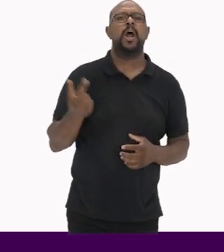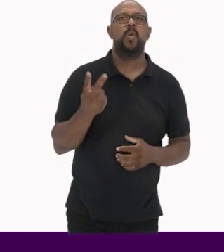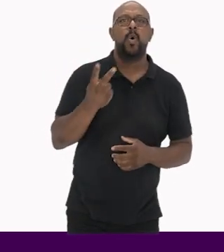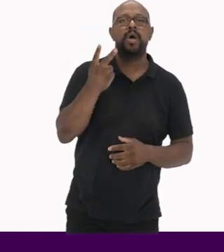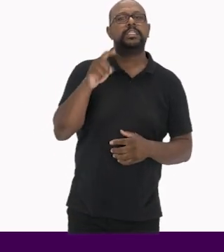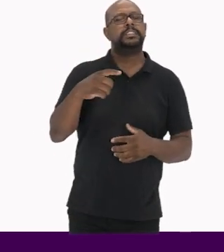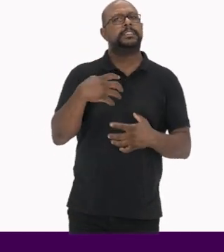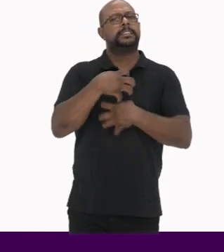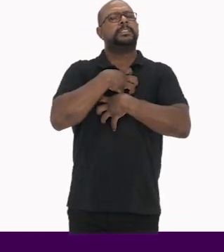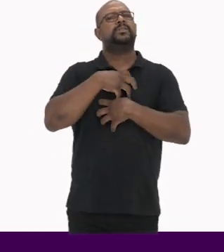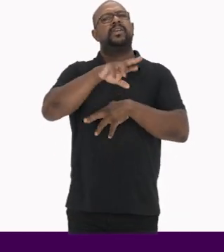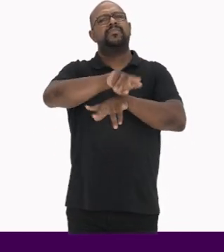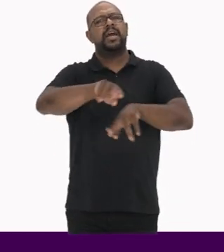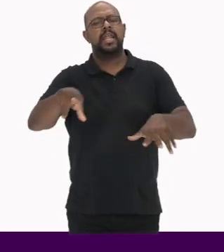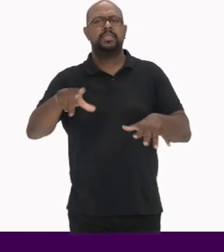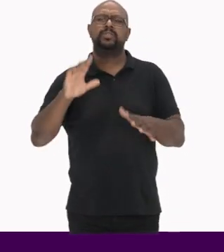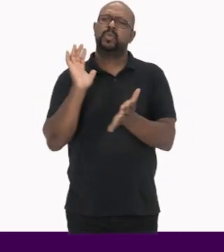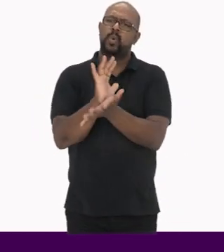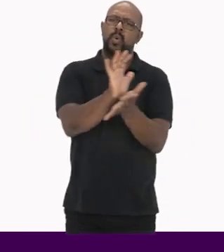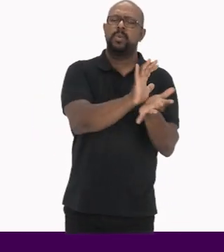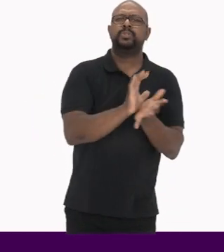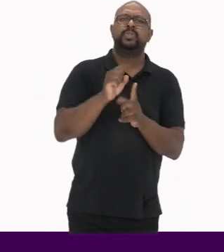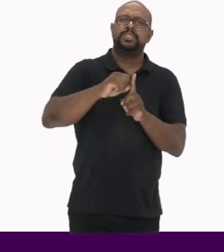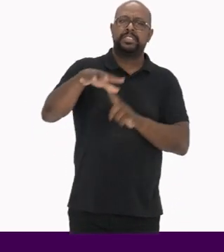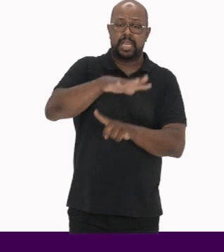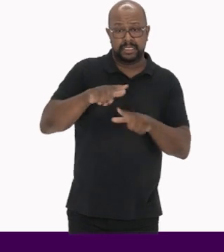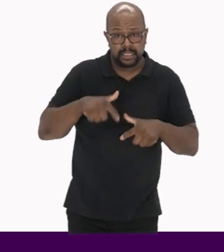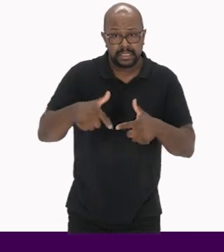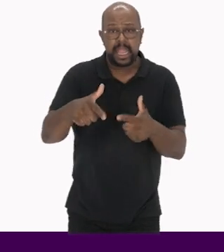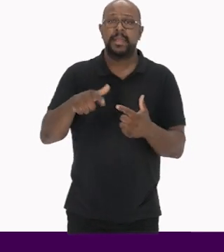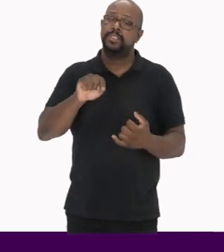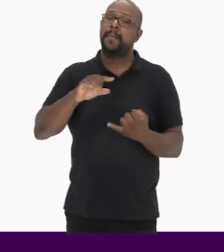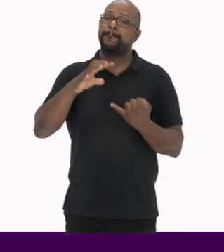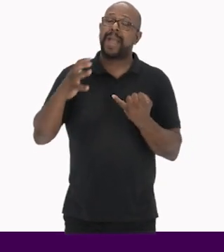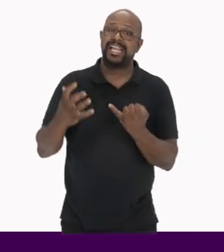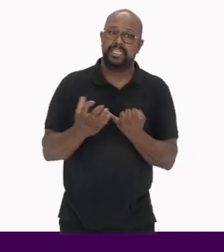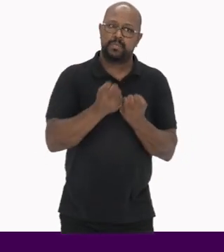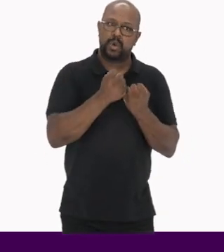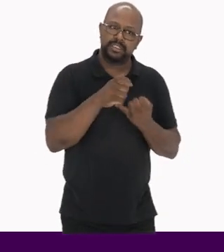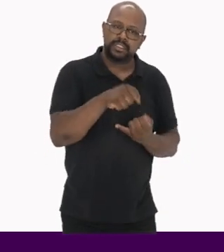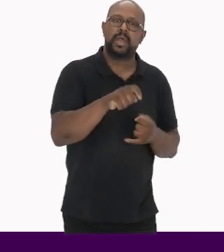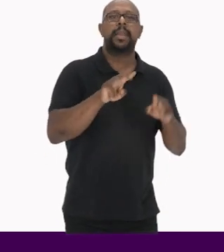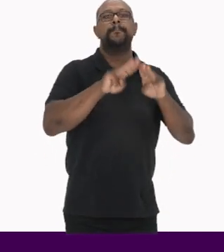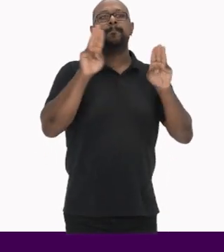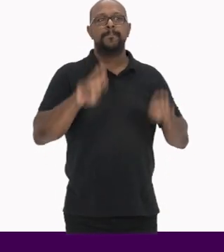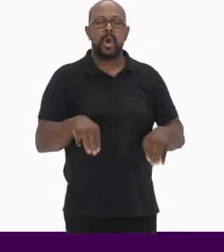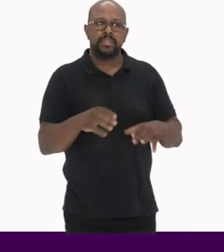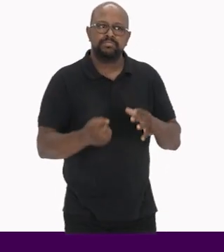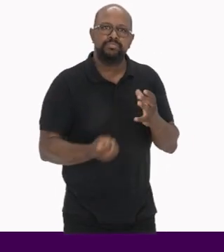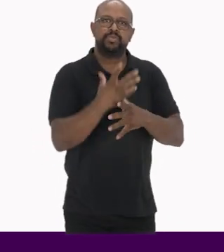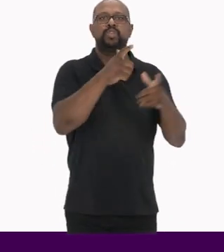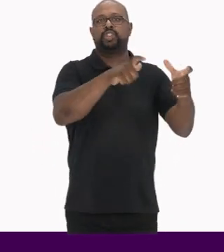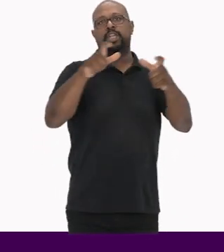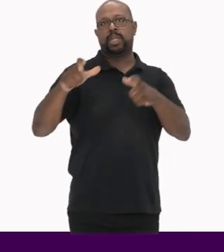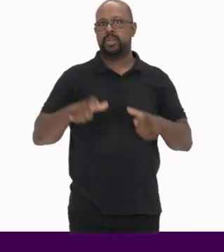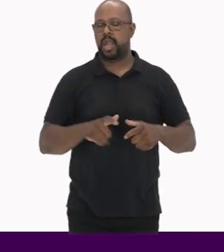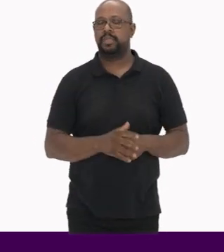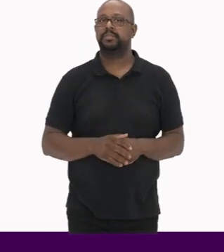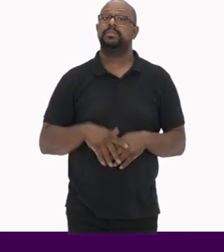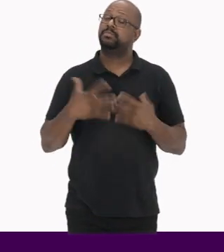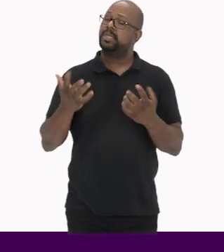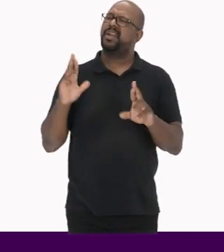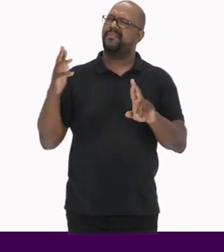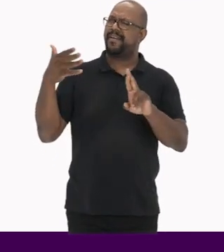sentidos Dos diferentes segmentos sociais nas ações de patrimonialização e musealização de territórios